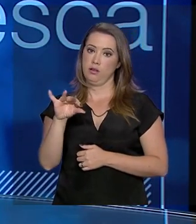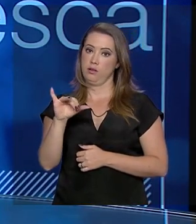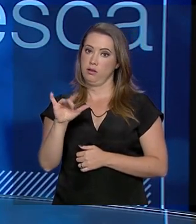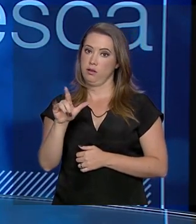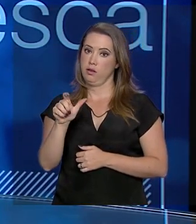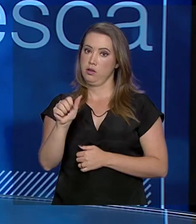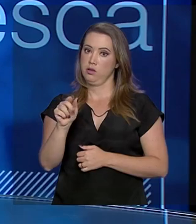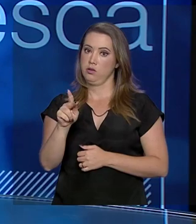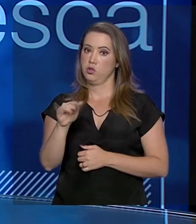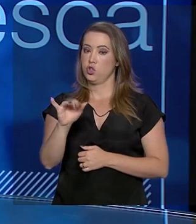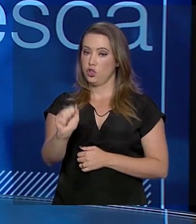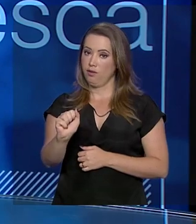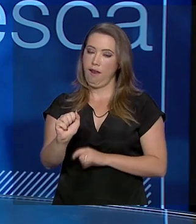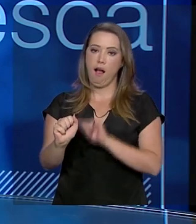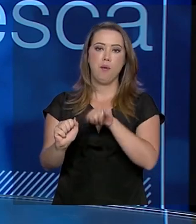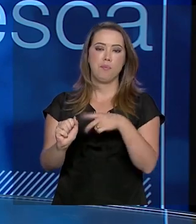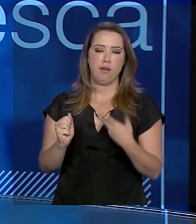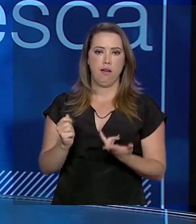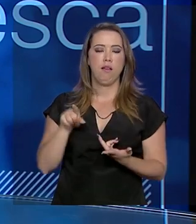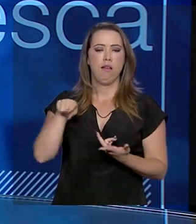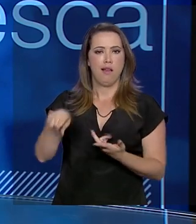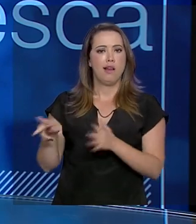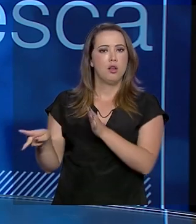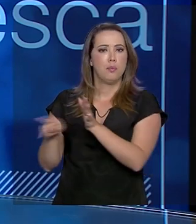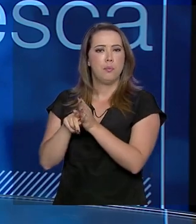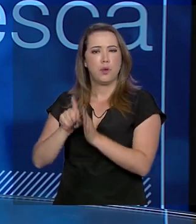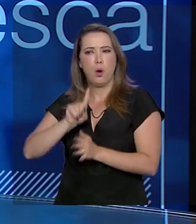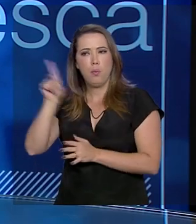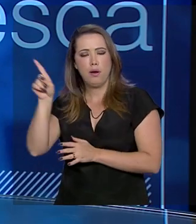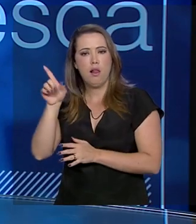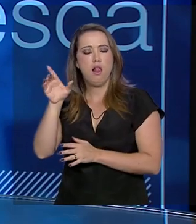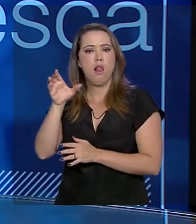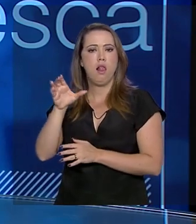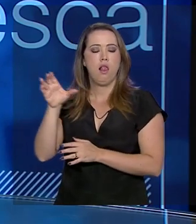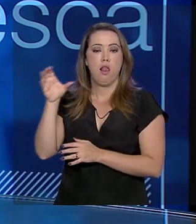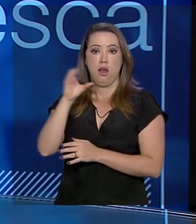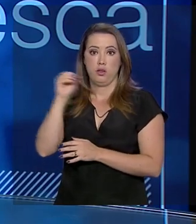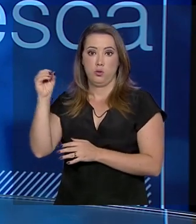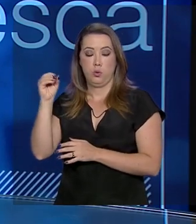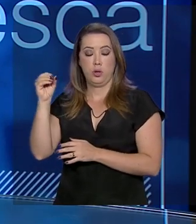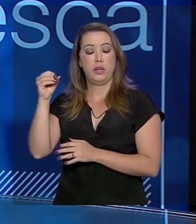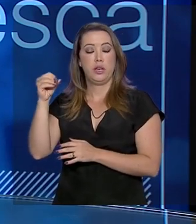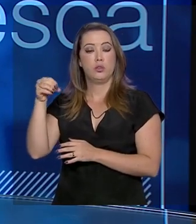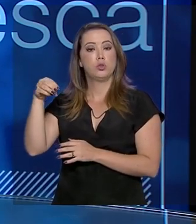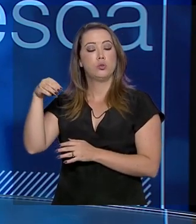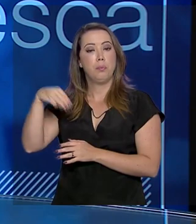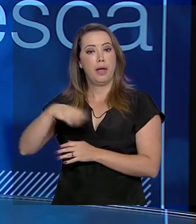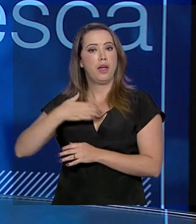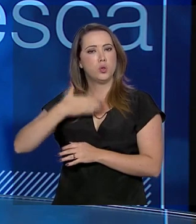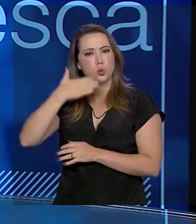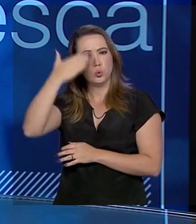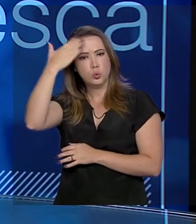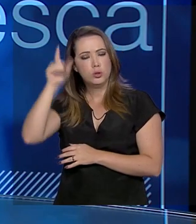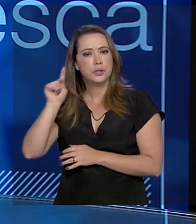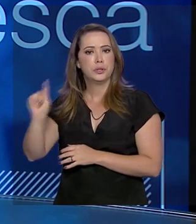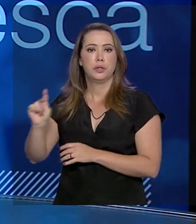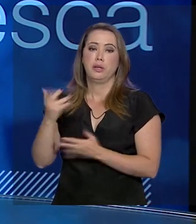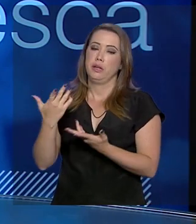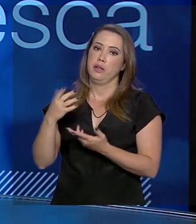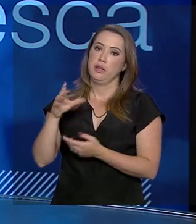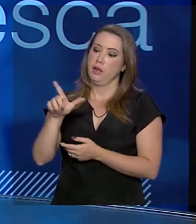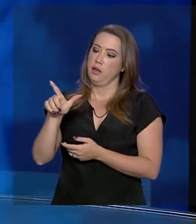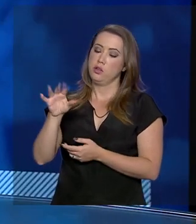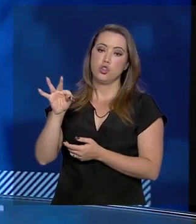que apesar de ser uma espécie exótica, ela é natural lá do Oriente Médio, do Egito, é do Rio Nilo, né? O nome dela original é a tilápia do Nilo.